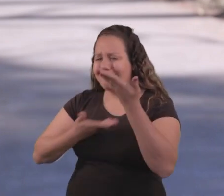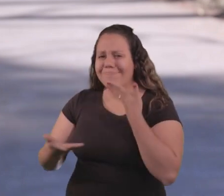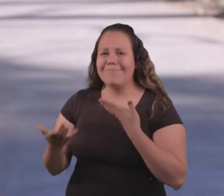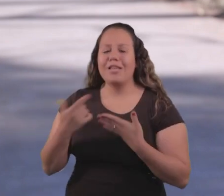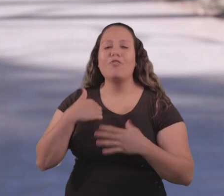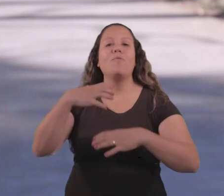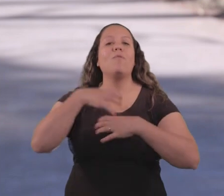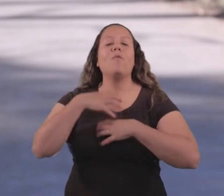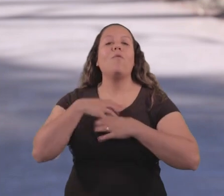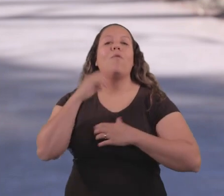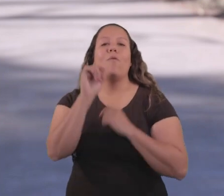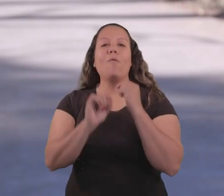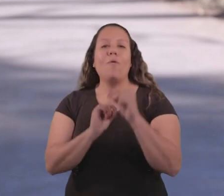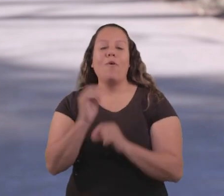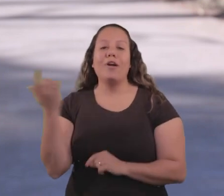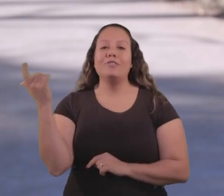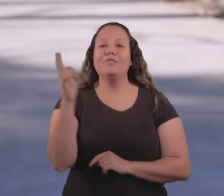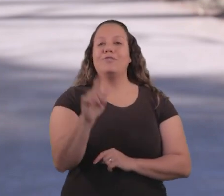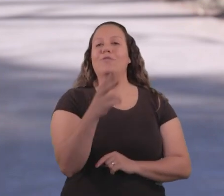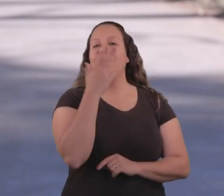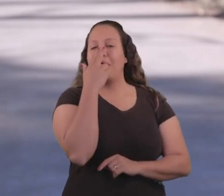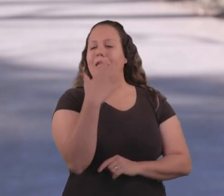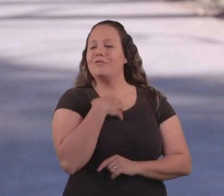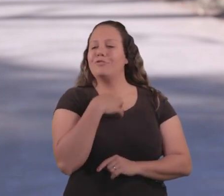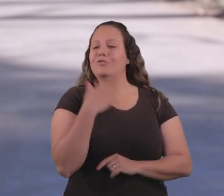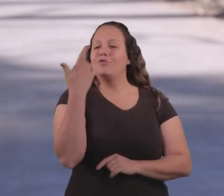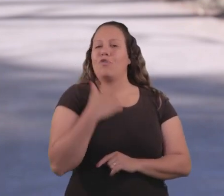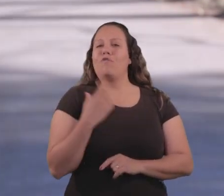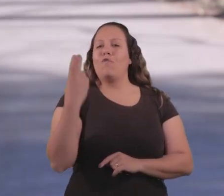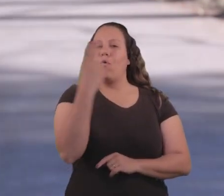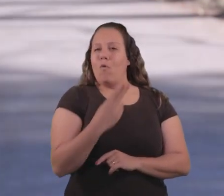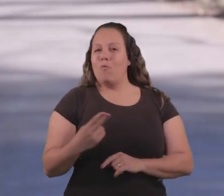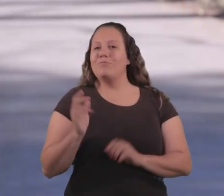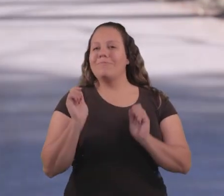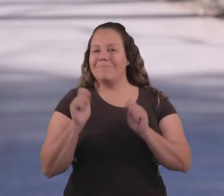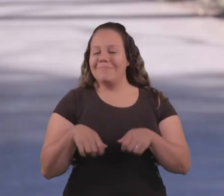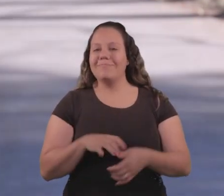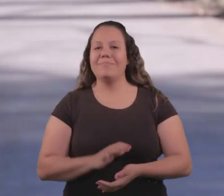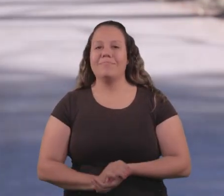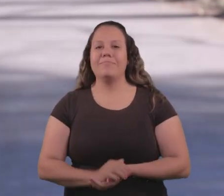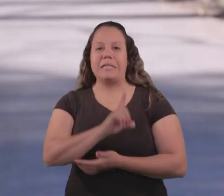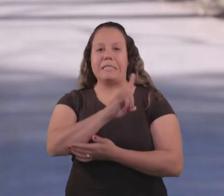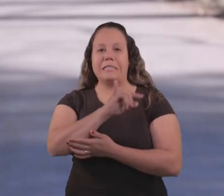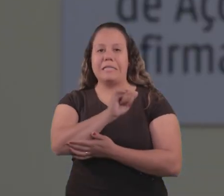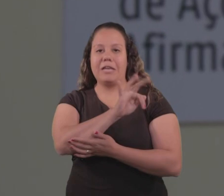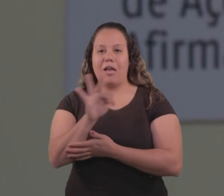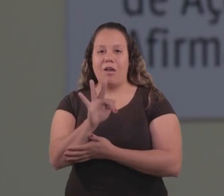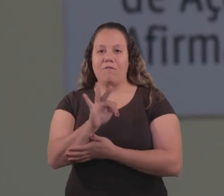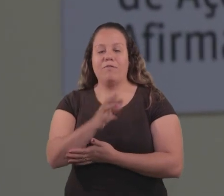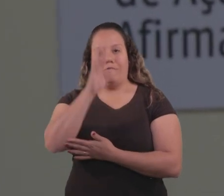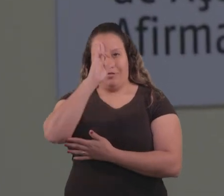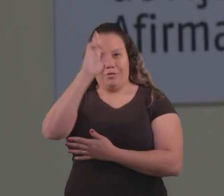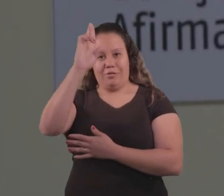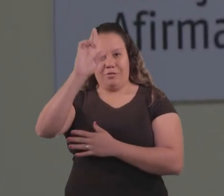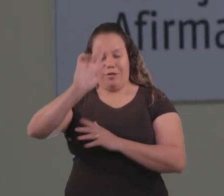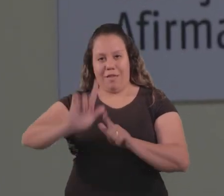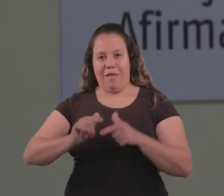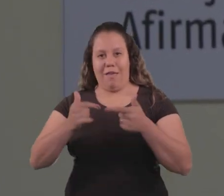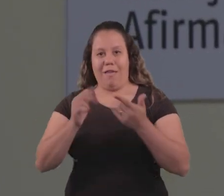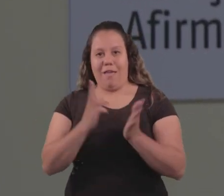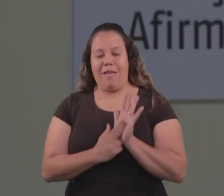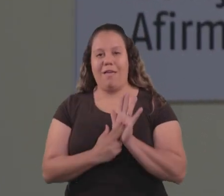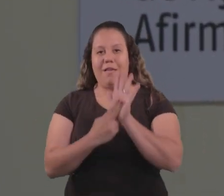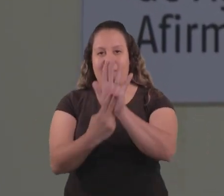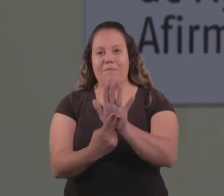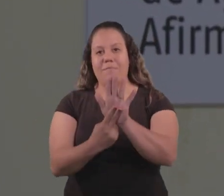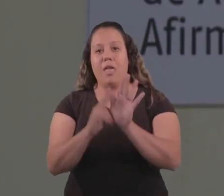E eu senti de novo, eu passei a me sentir novamente útil. A DIAF, Diretoria de Ações Afirmativas, é um setor